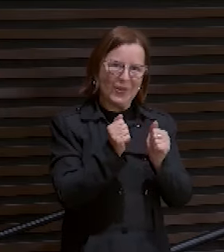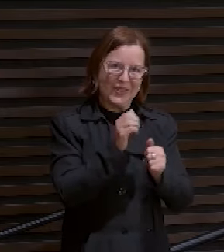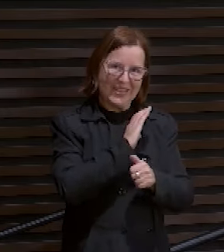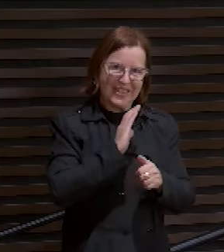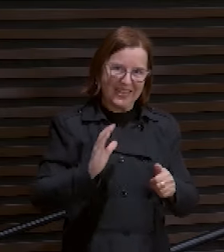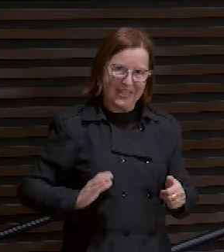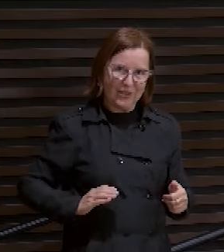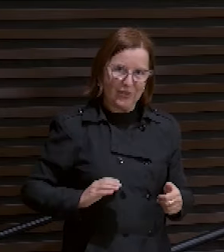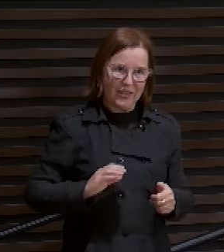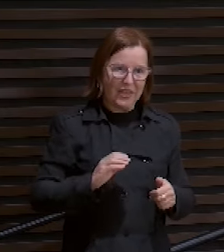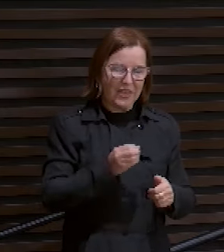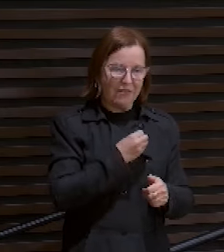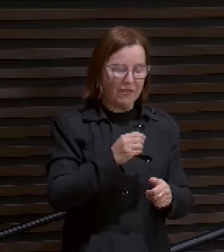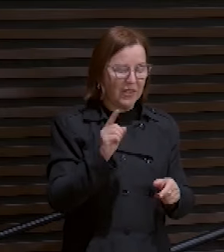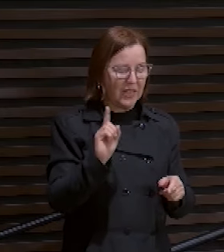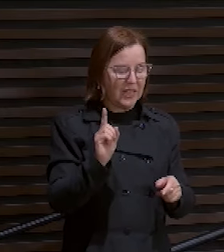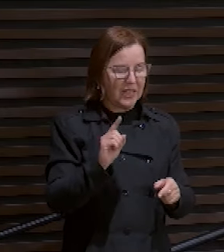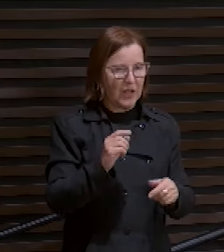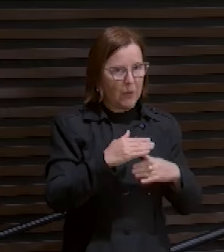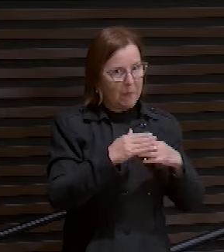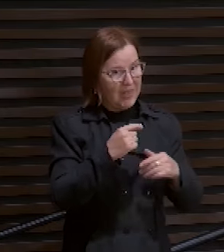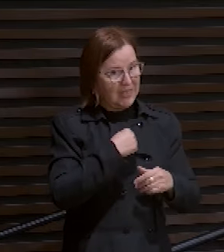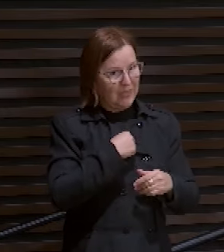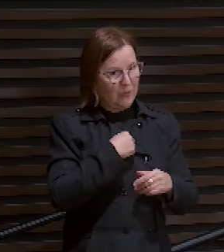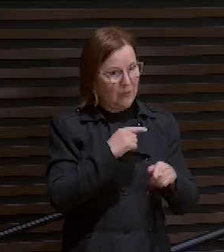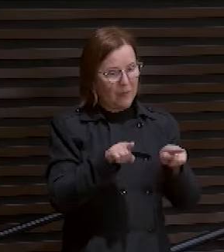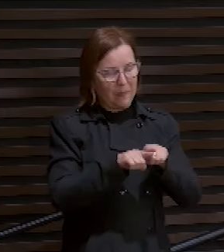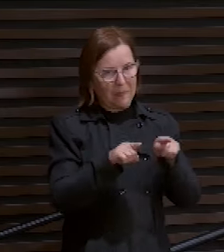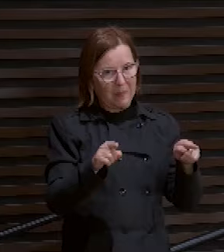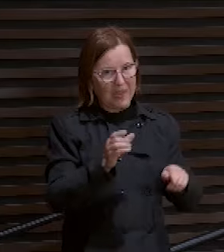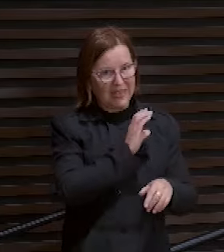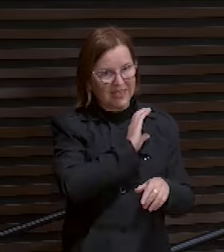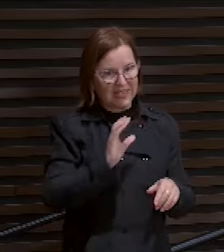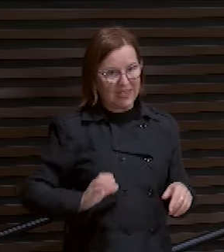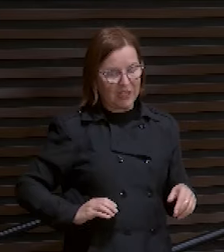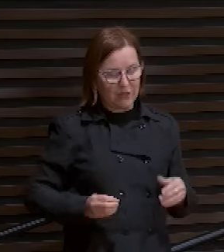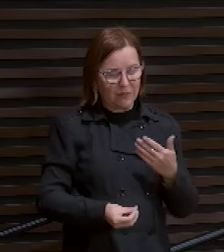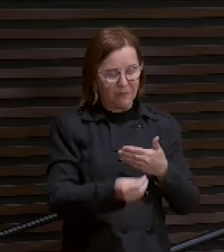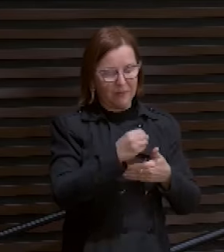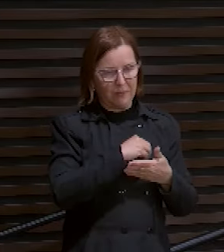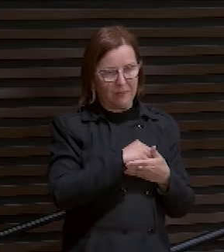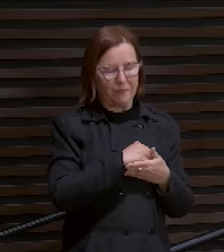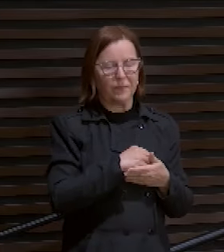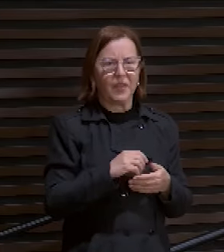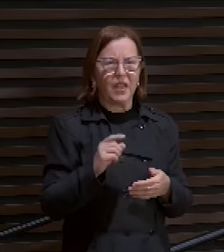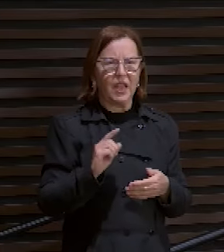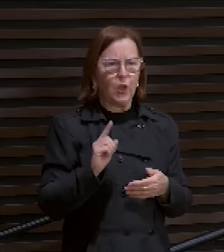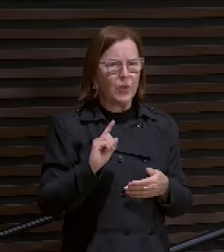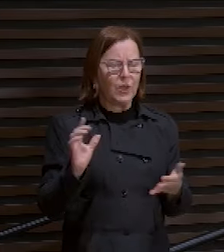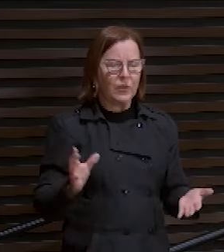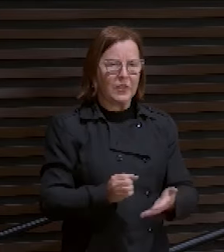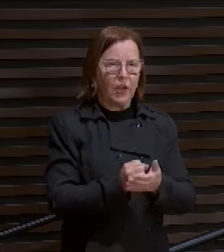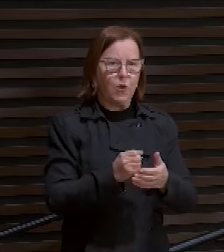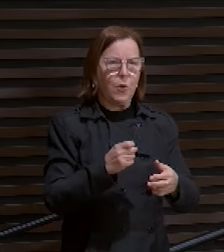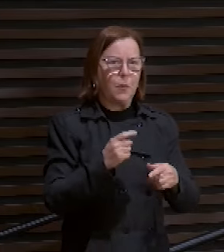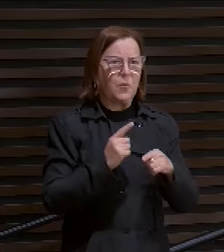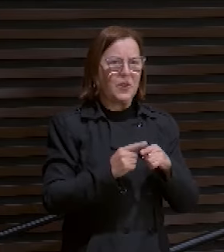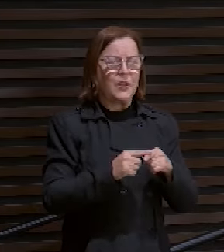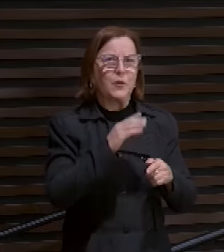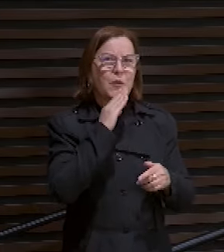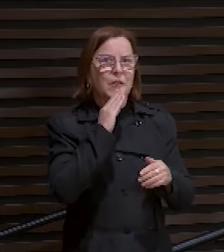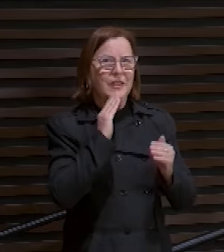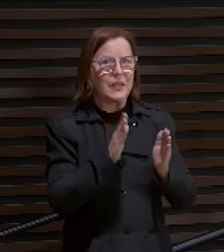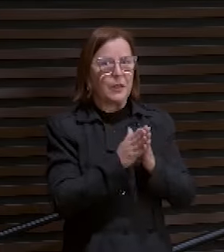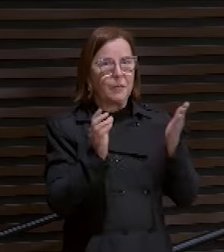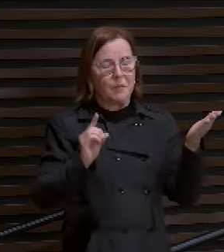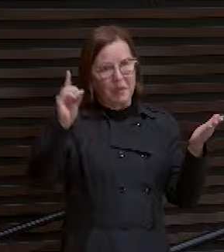vive em mim. Eu não sou salvo porque eu tenho conhecimento teológico. Conhecimento bíblico. Eu não sou salvo porque um dia aqui